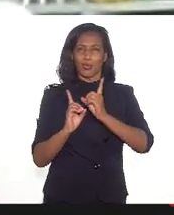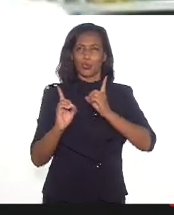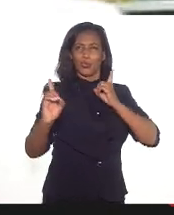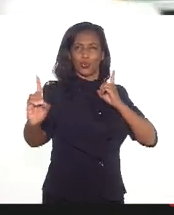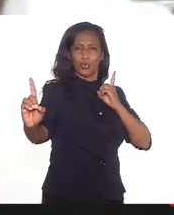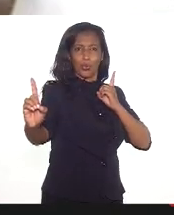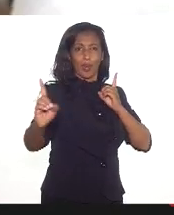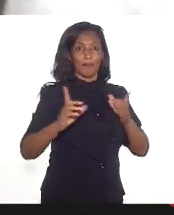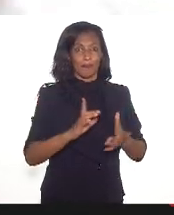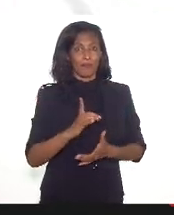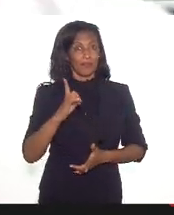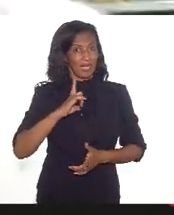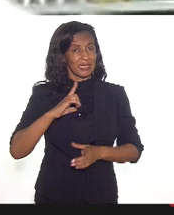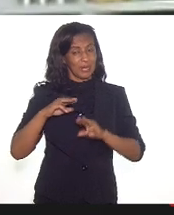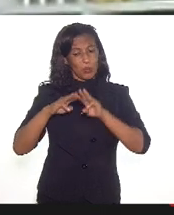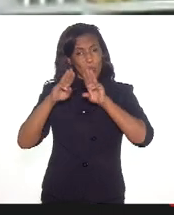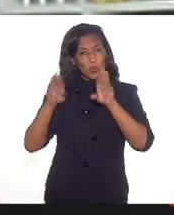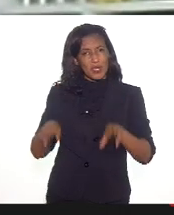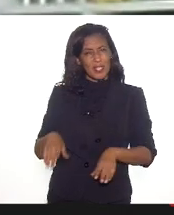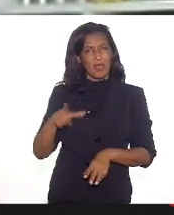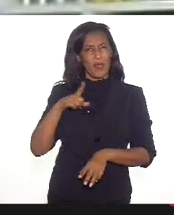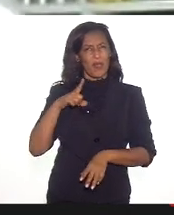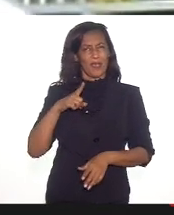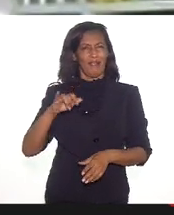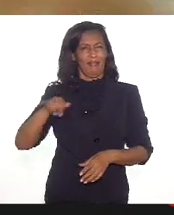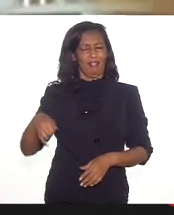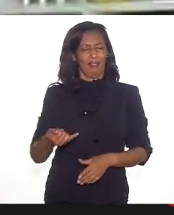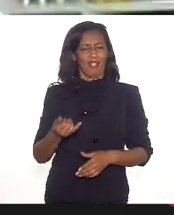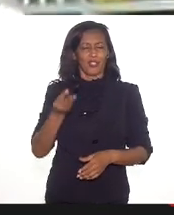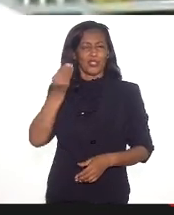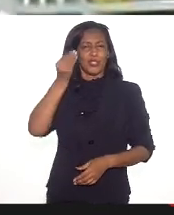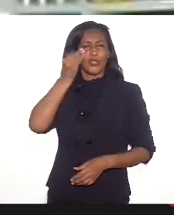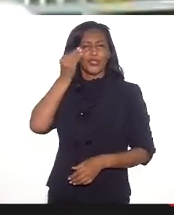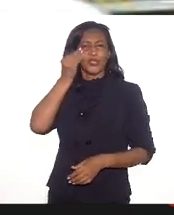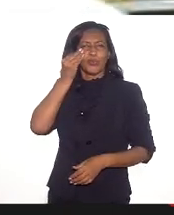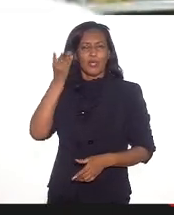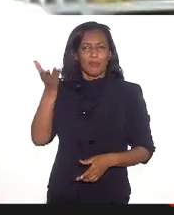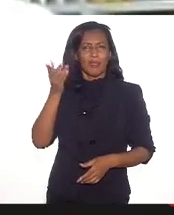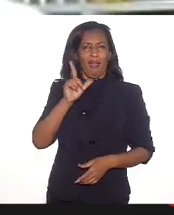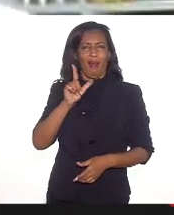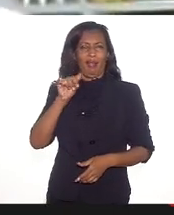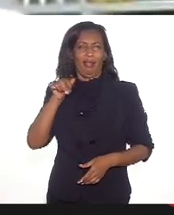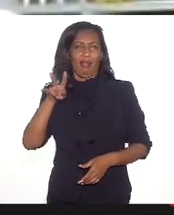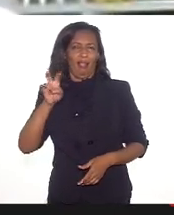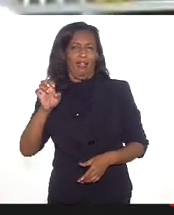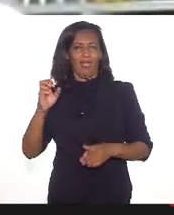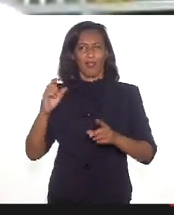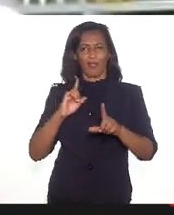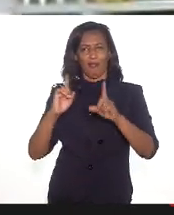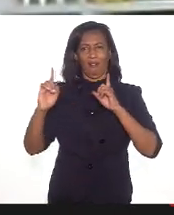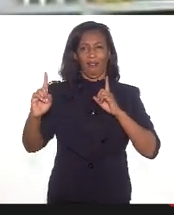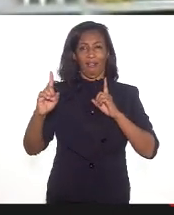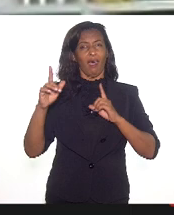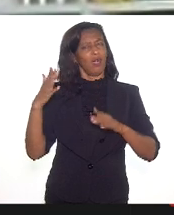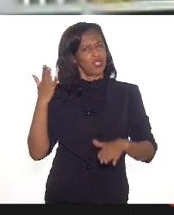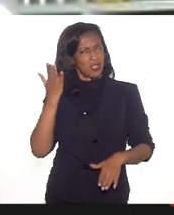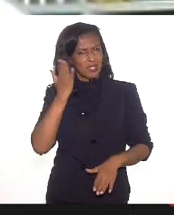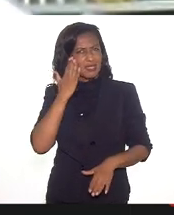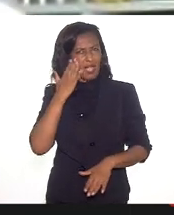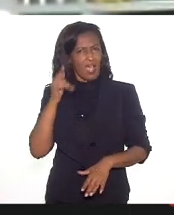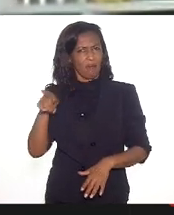da área de museus que estão muito empolgadas com essa possibilidade, experimentaram lives, mas a gente sabe que isso é uma ferramenta